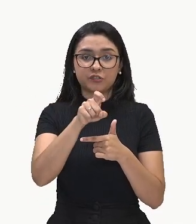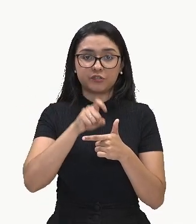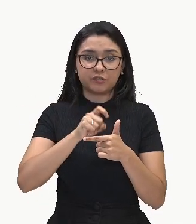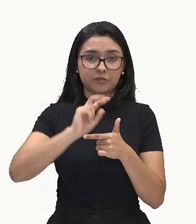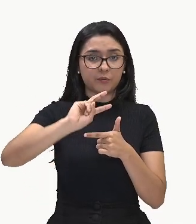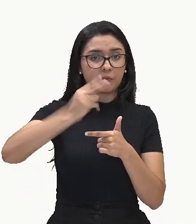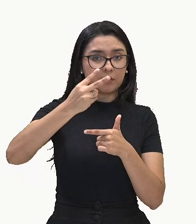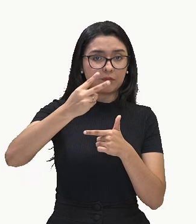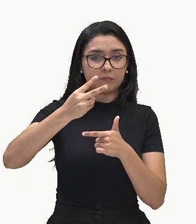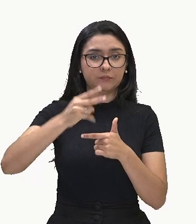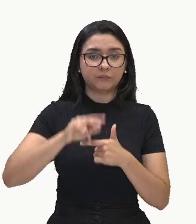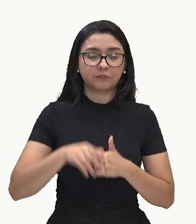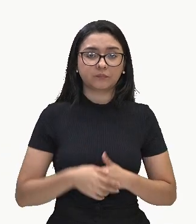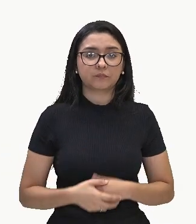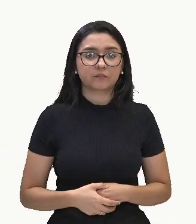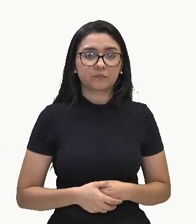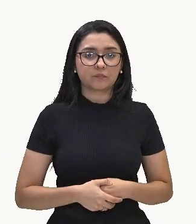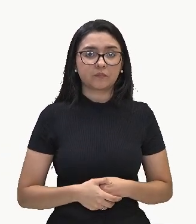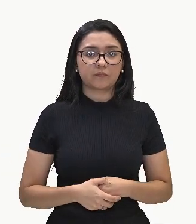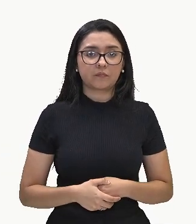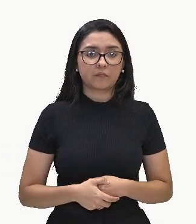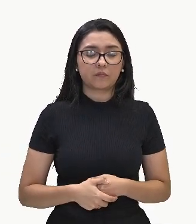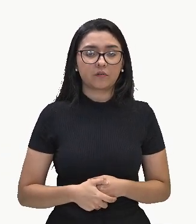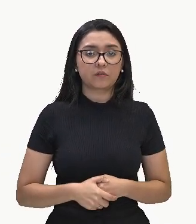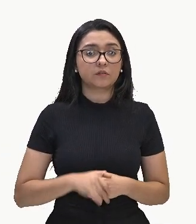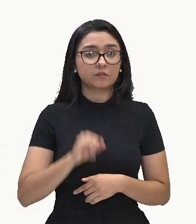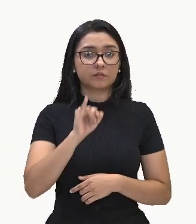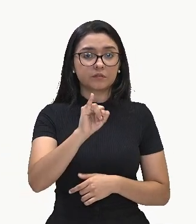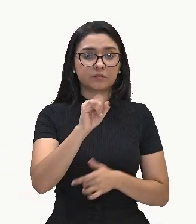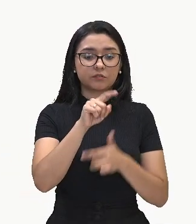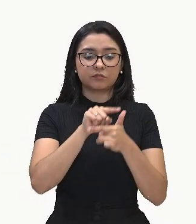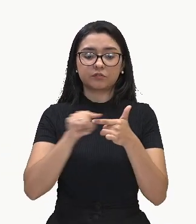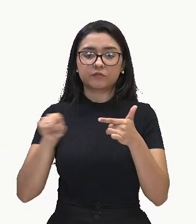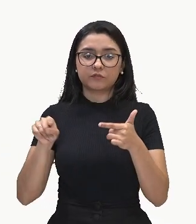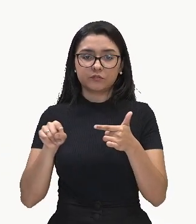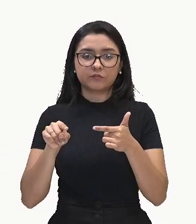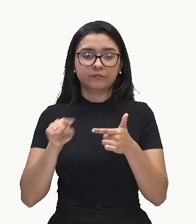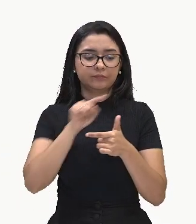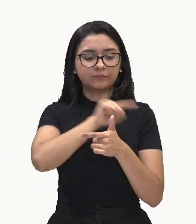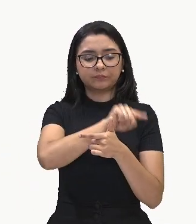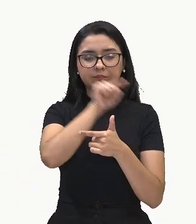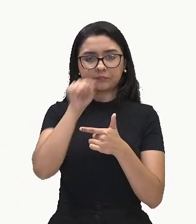X², tá? Se eu for dividir um pelo outro,